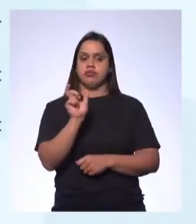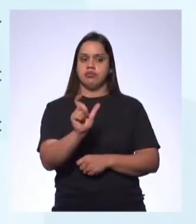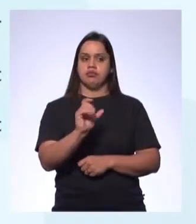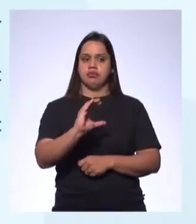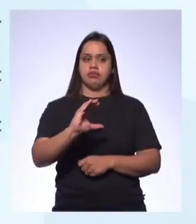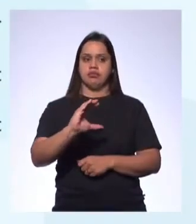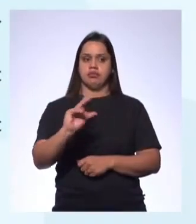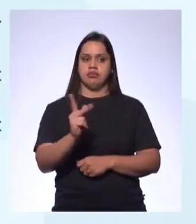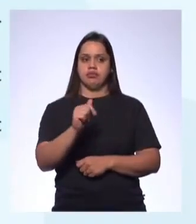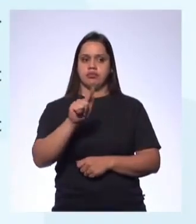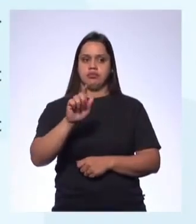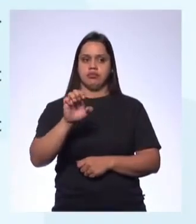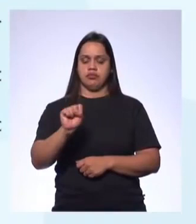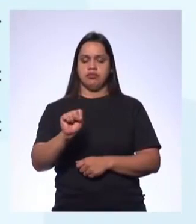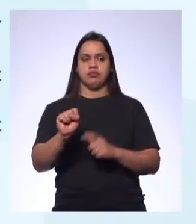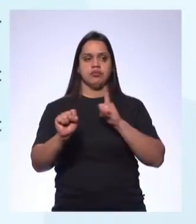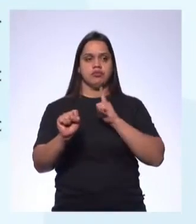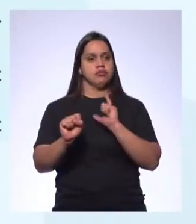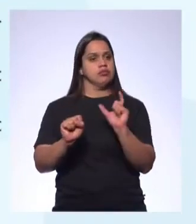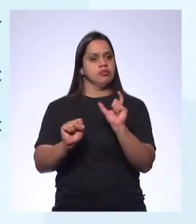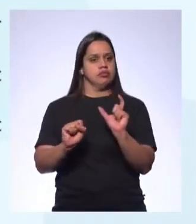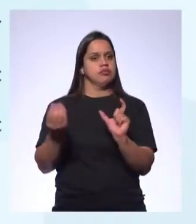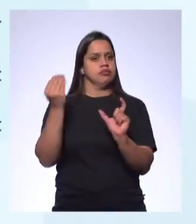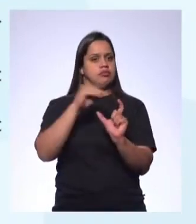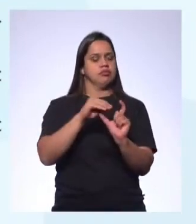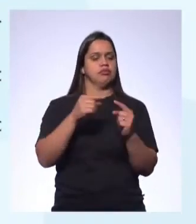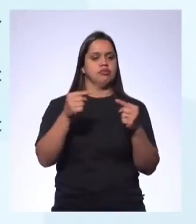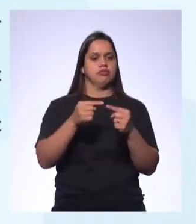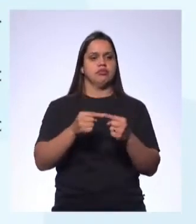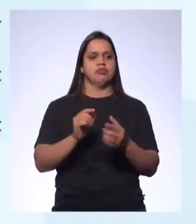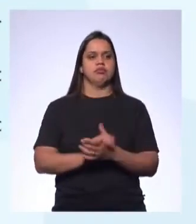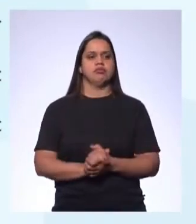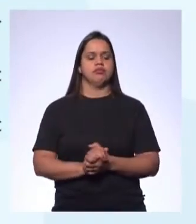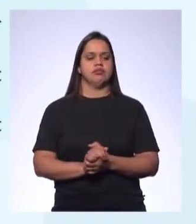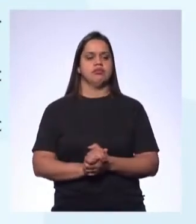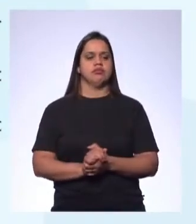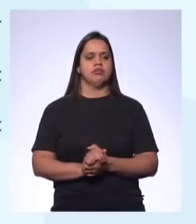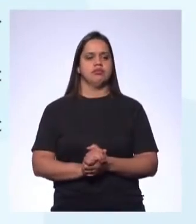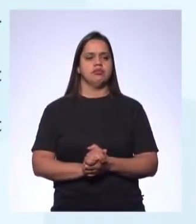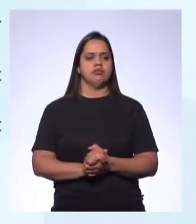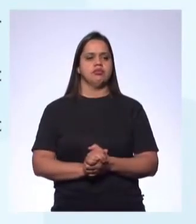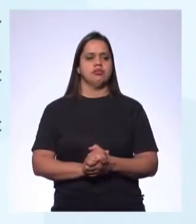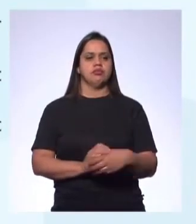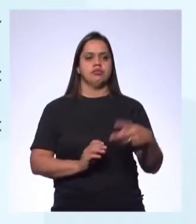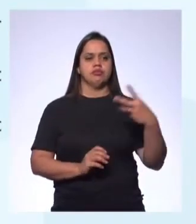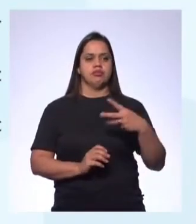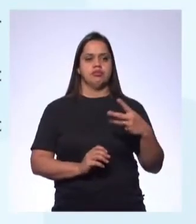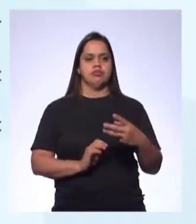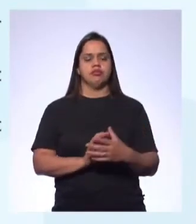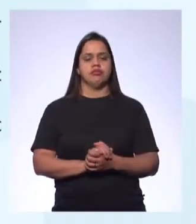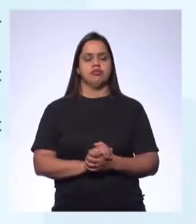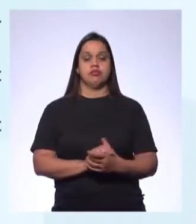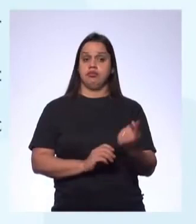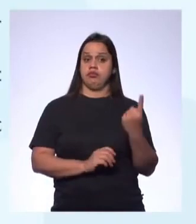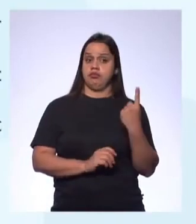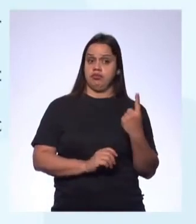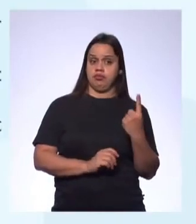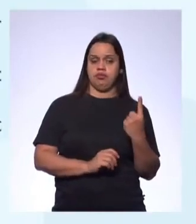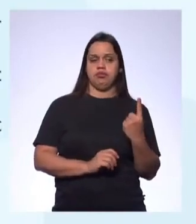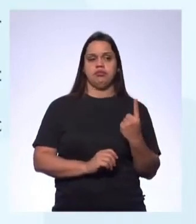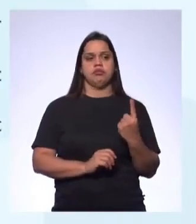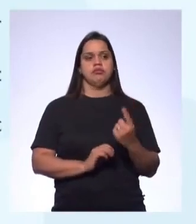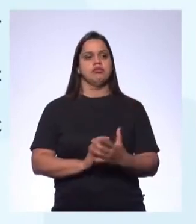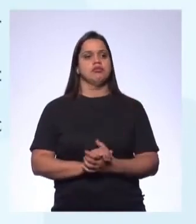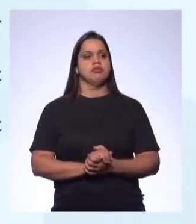que cabe ali, né? Que a gente já viu várias vezes, né, Ed? Sim. 3. A... Uma, um... É